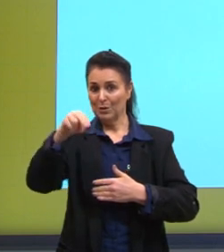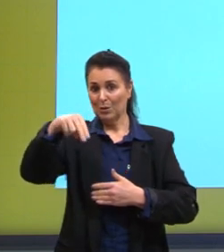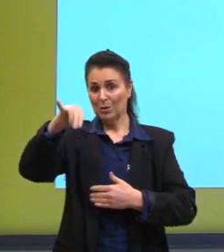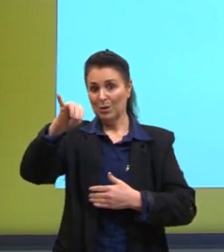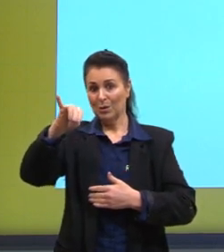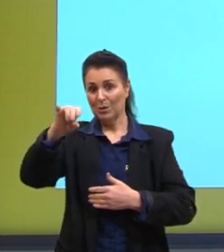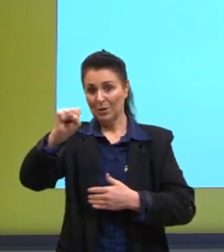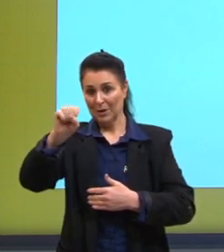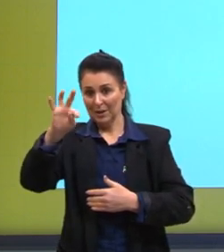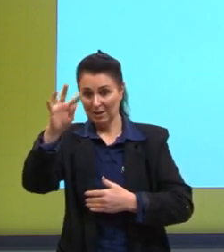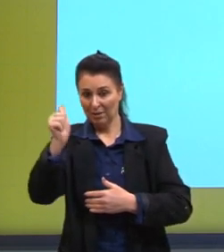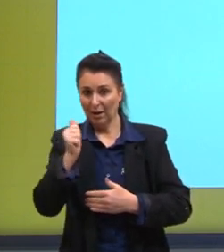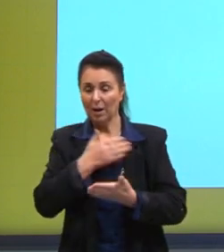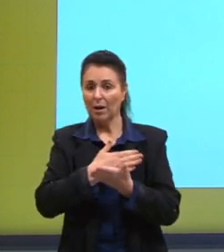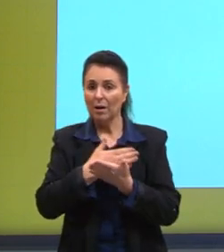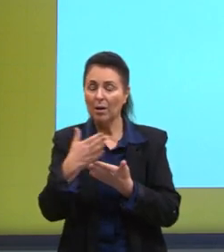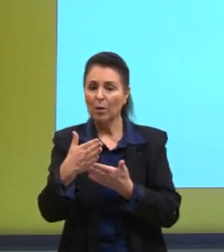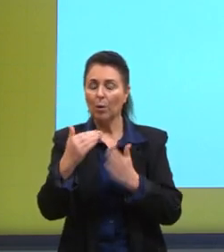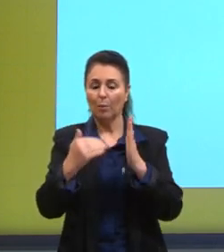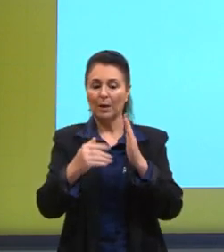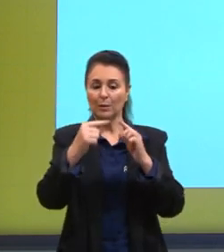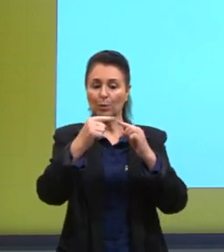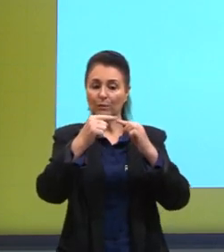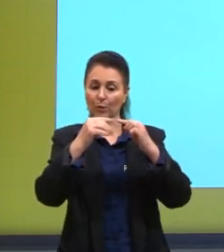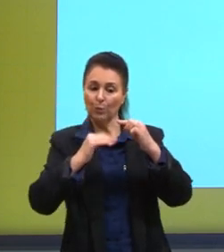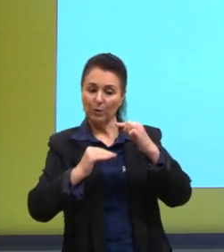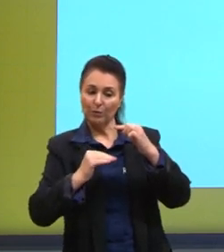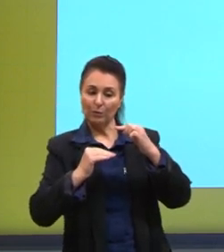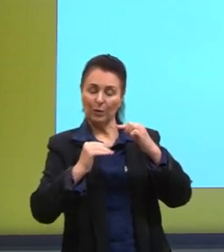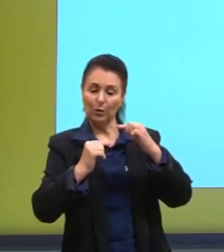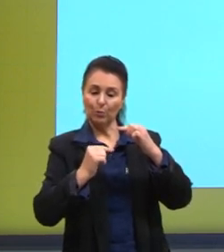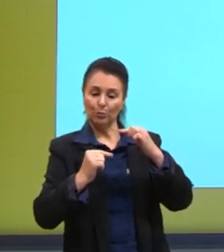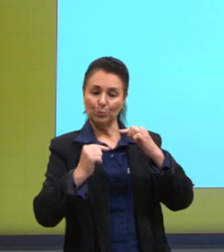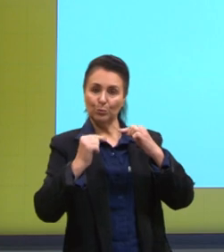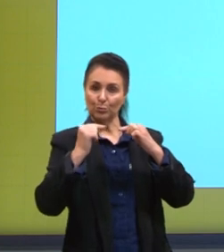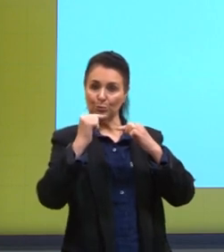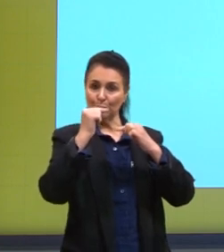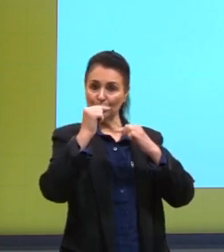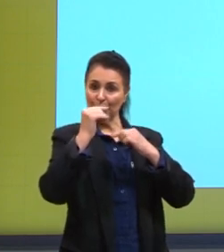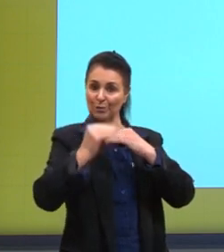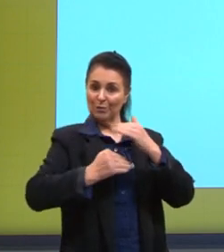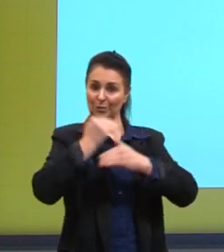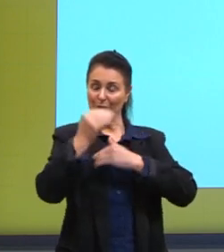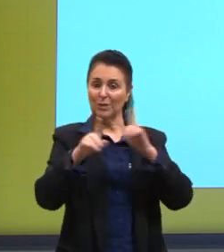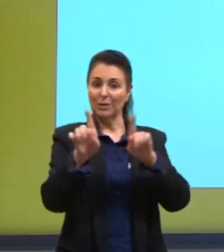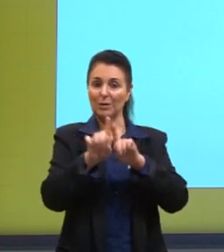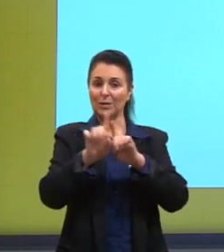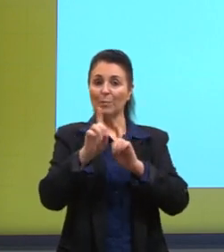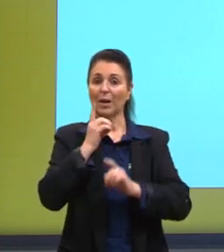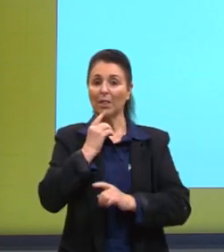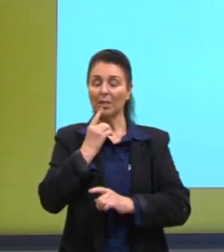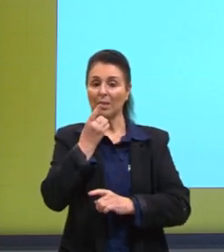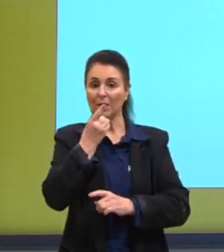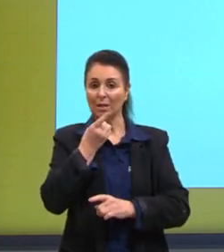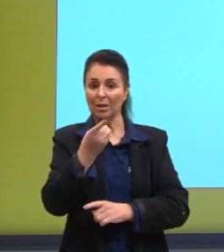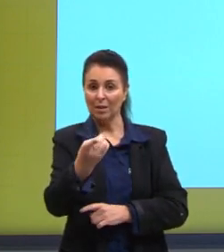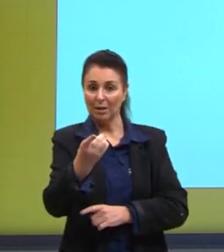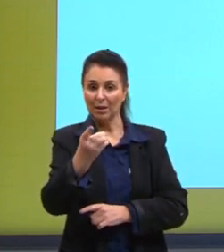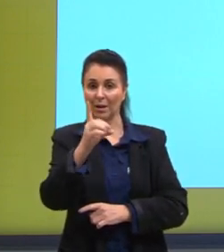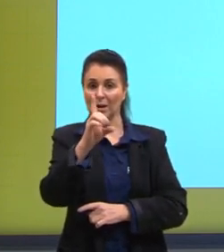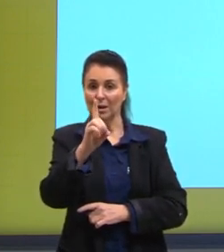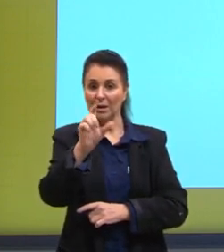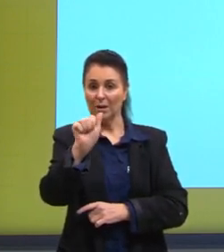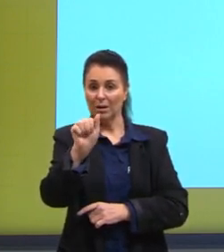cultura, ela começa em um nível inferior, e a cultura vai evoluindo. Também chamado darwinismo social. Lembre desse